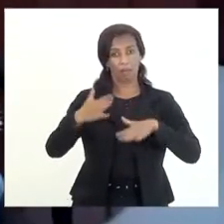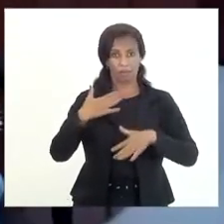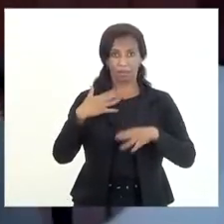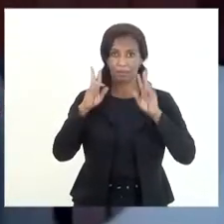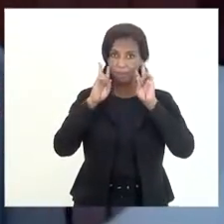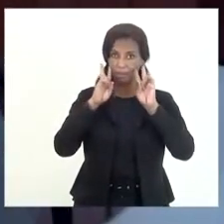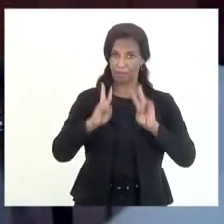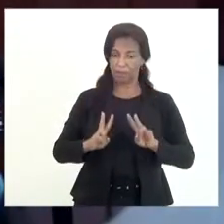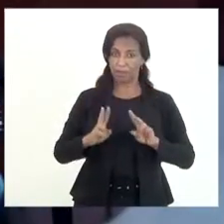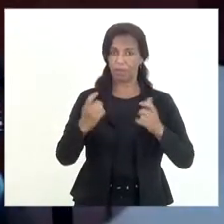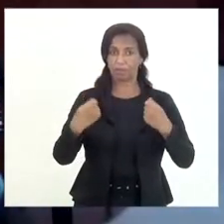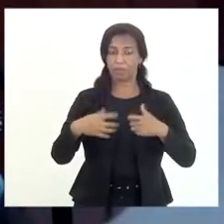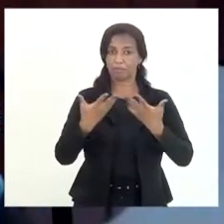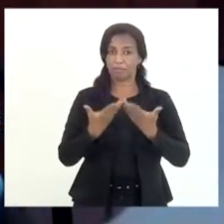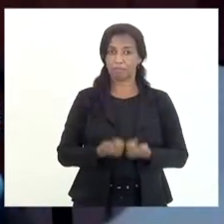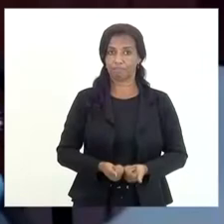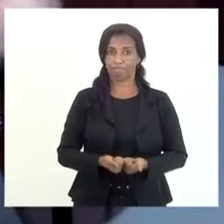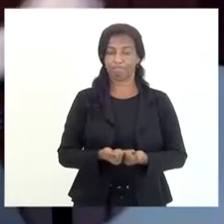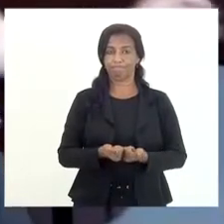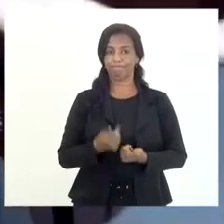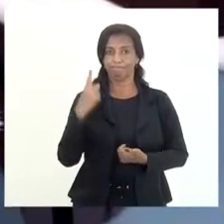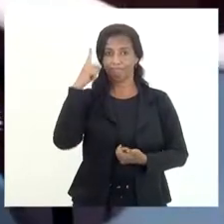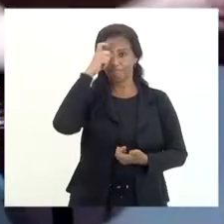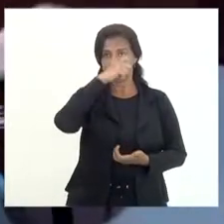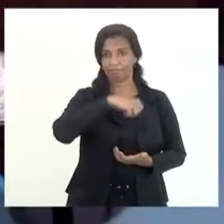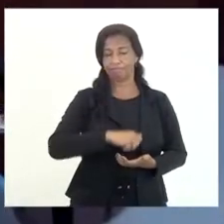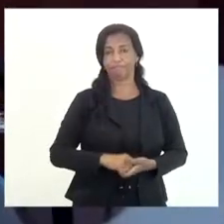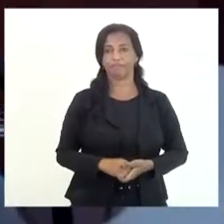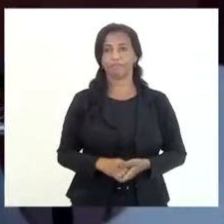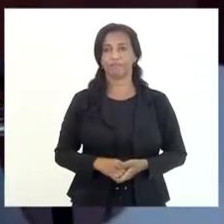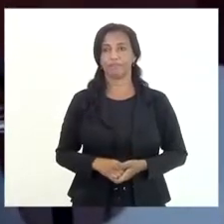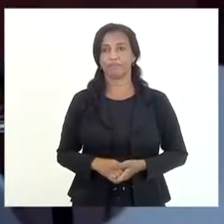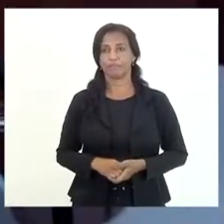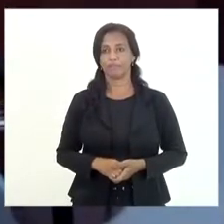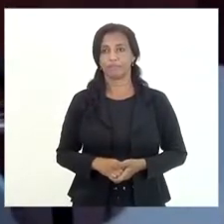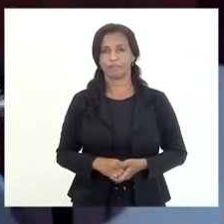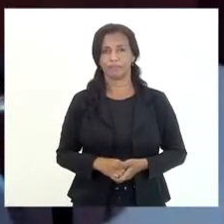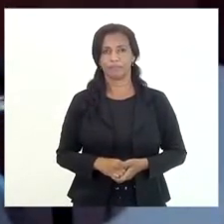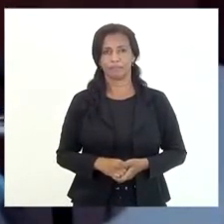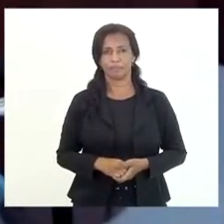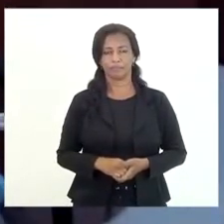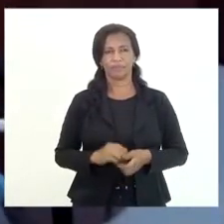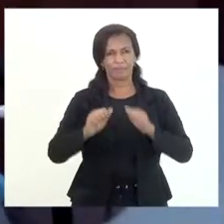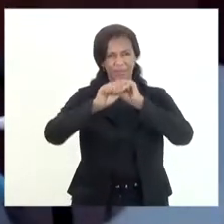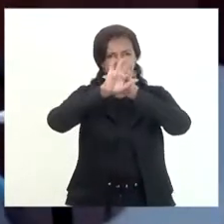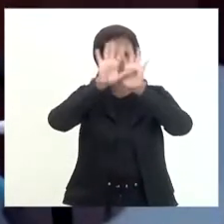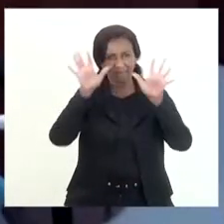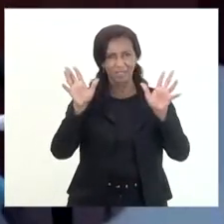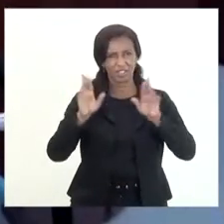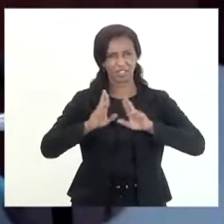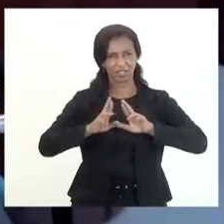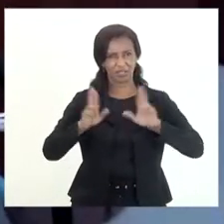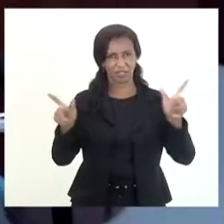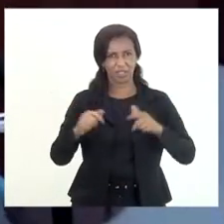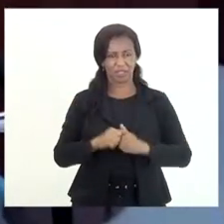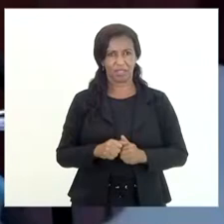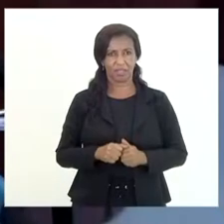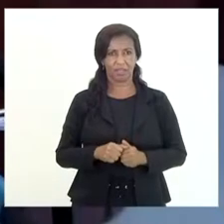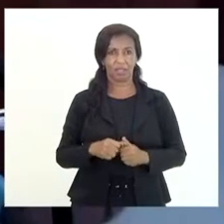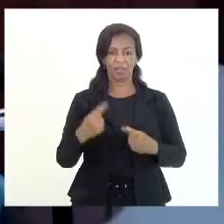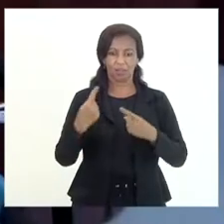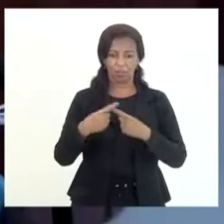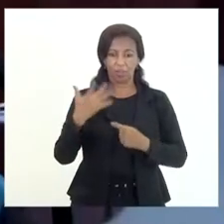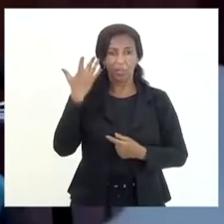visão deveria ser considerado embrionário deu para dar uma esclarecida na diferença porque isso foi algo que eu